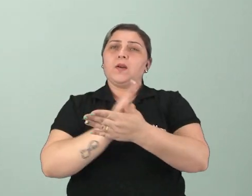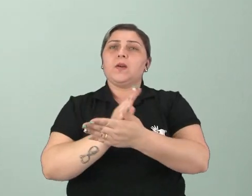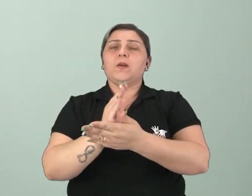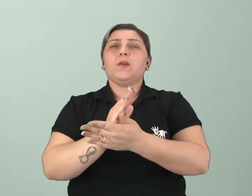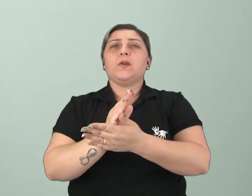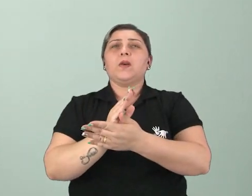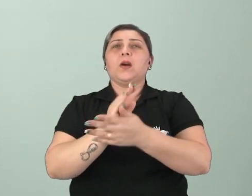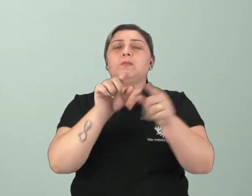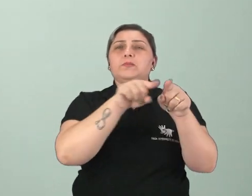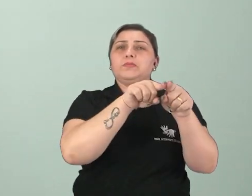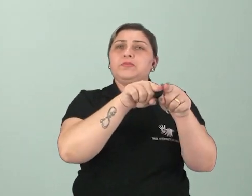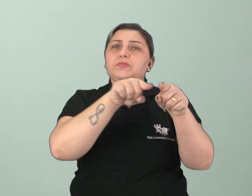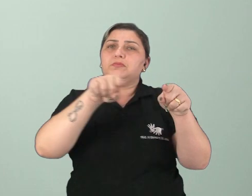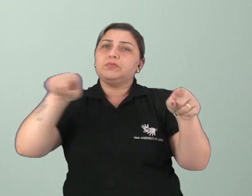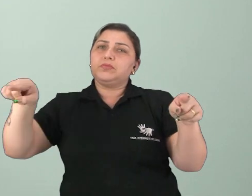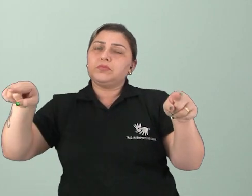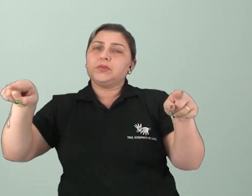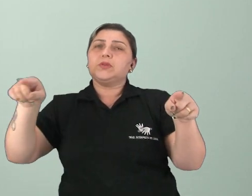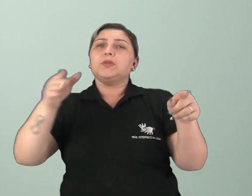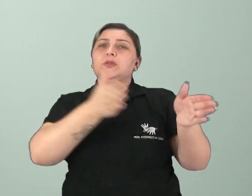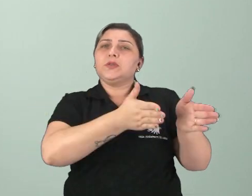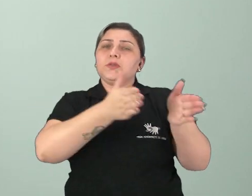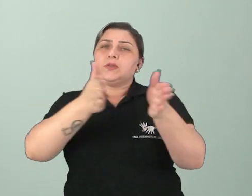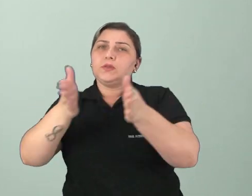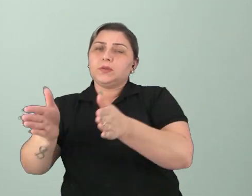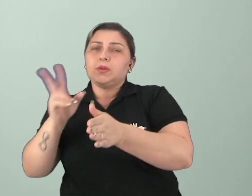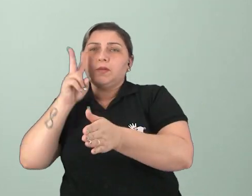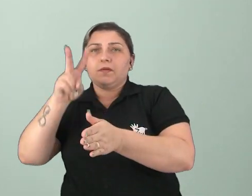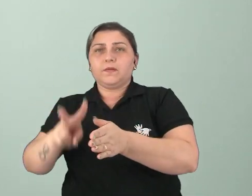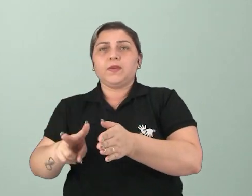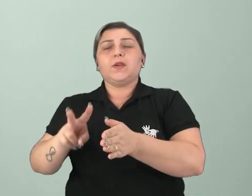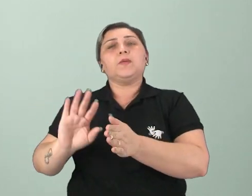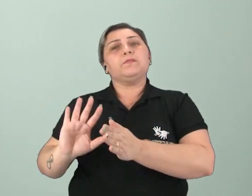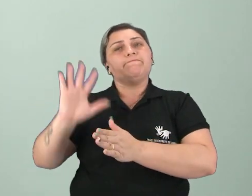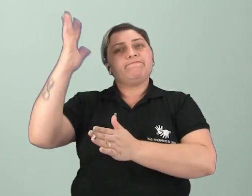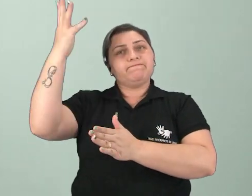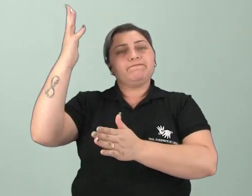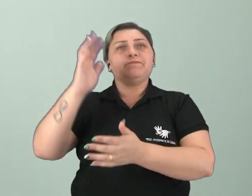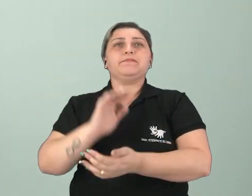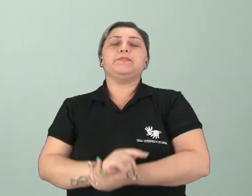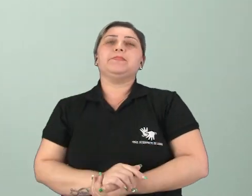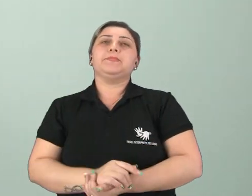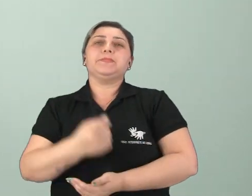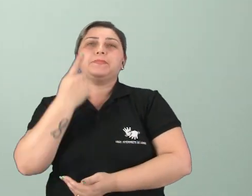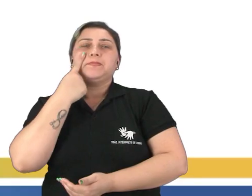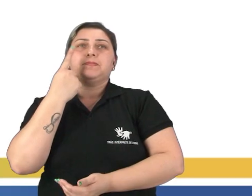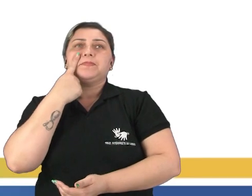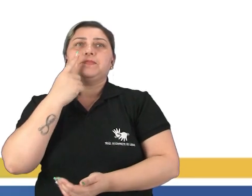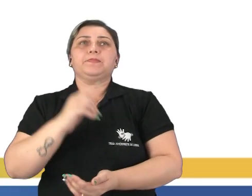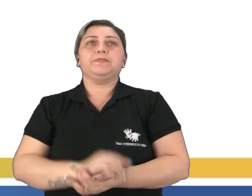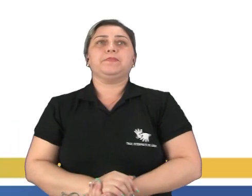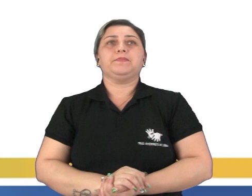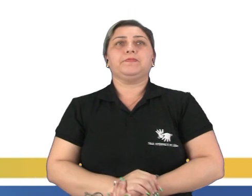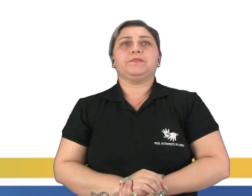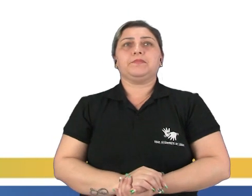pequena linha do tempo desses períodos para a gente ver os principais acontecimentos, certo? Observem aí.